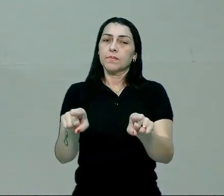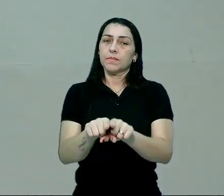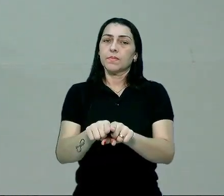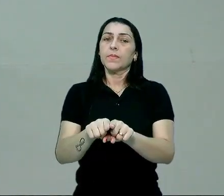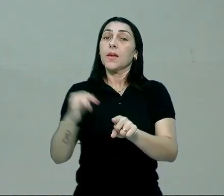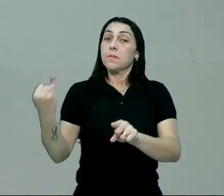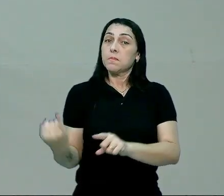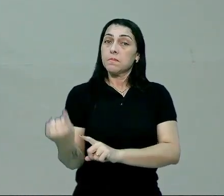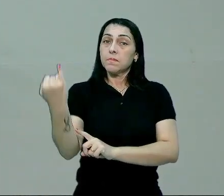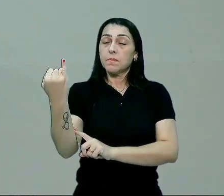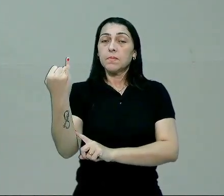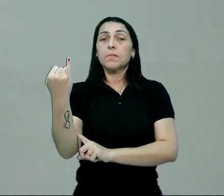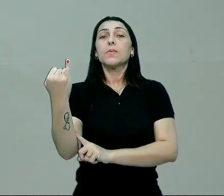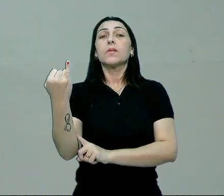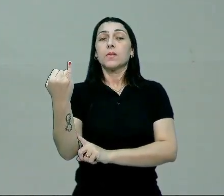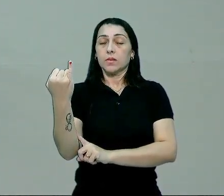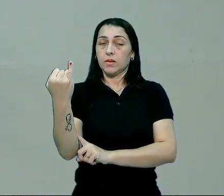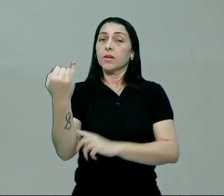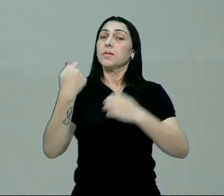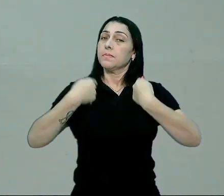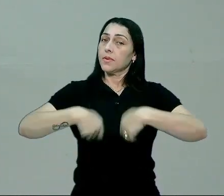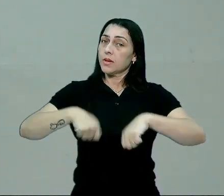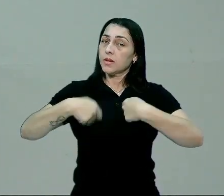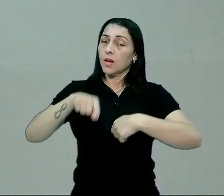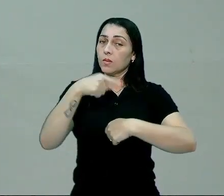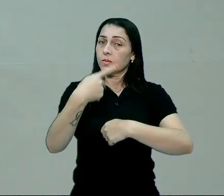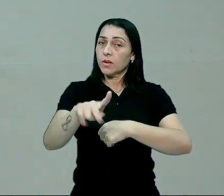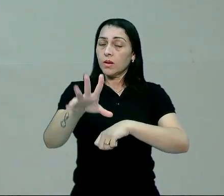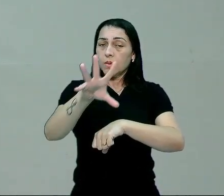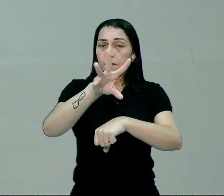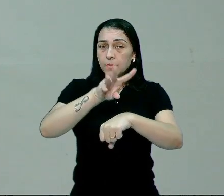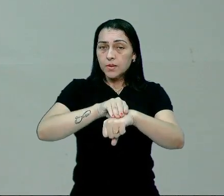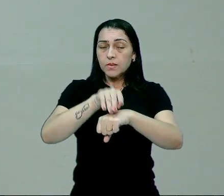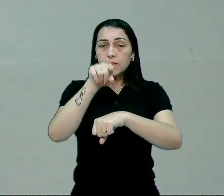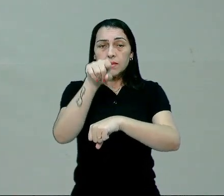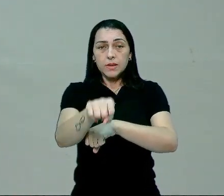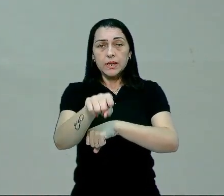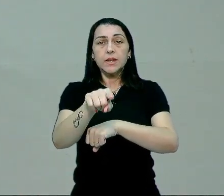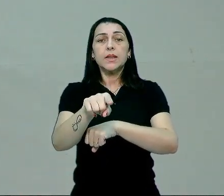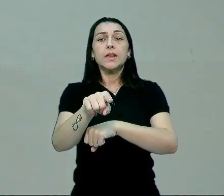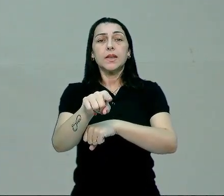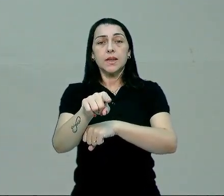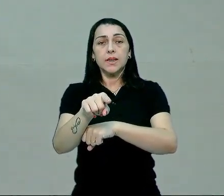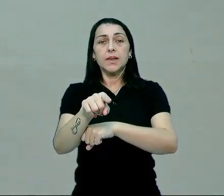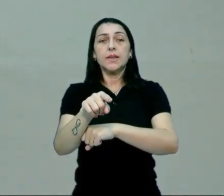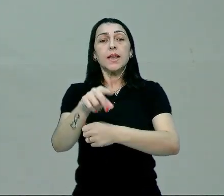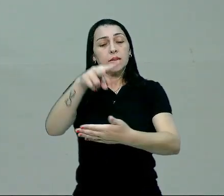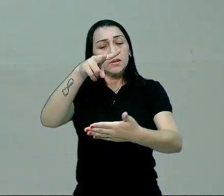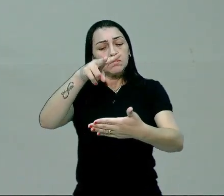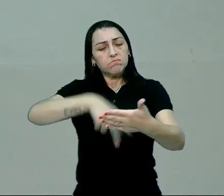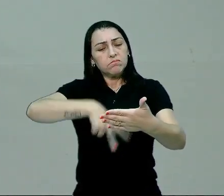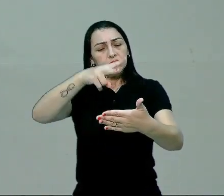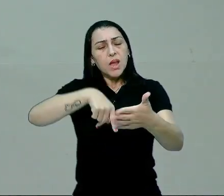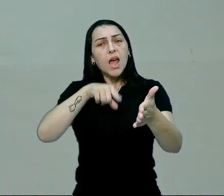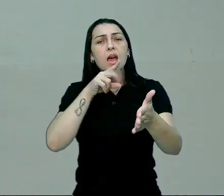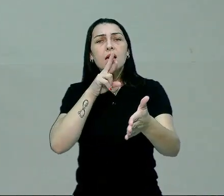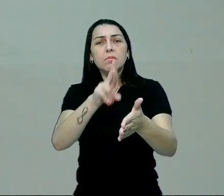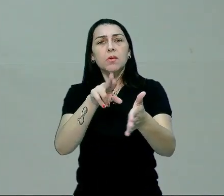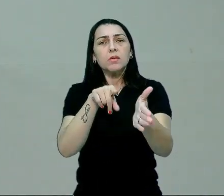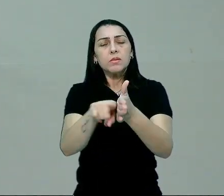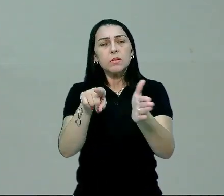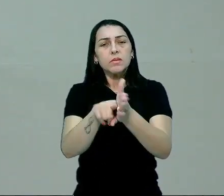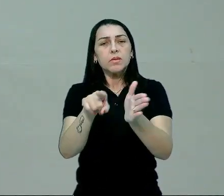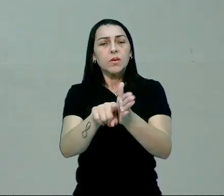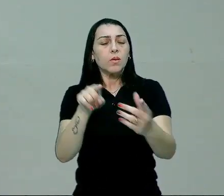É muito importante e necessário ao seu aprendizado que você se debruce na resolução das questões